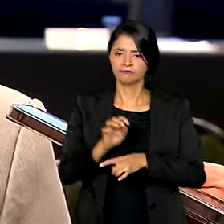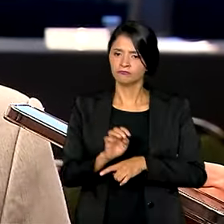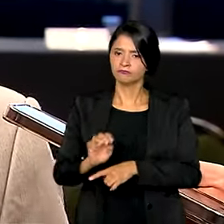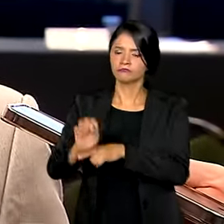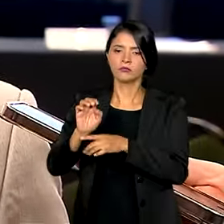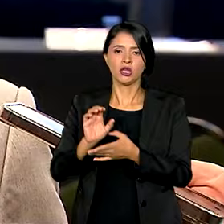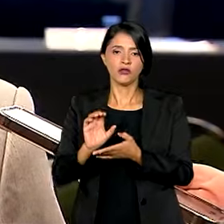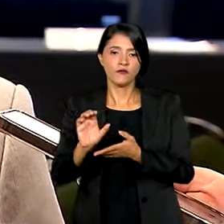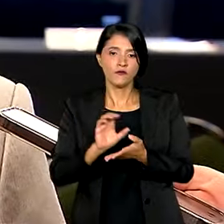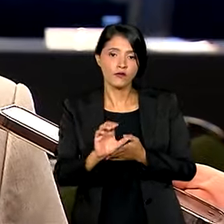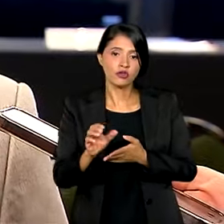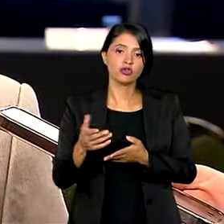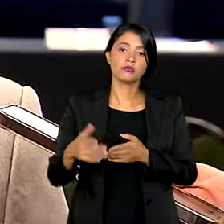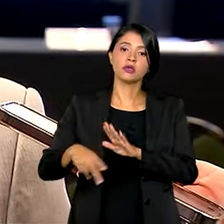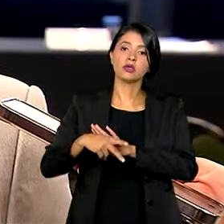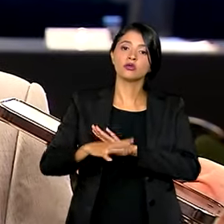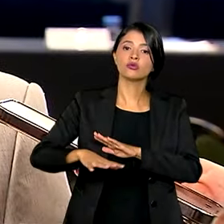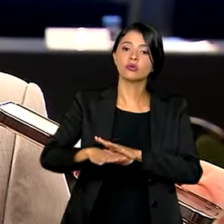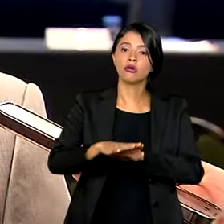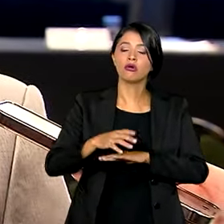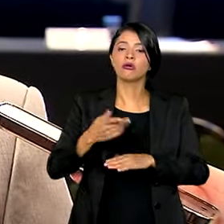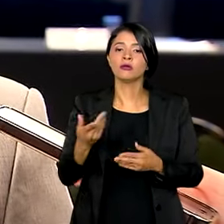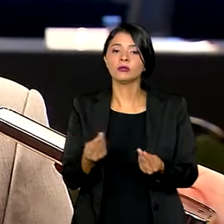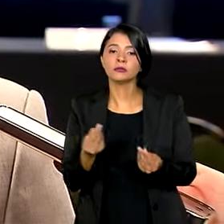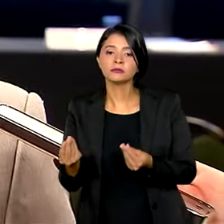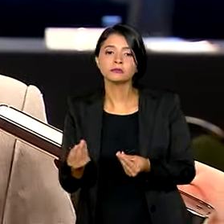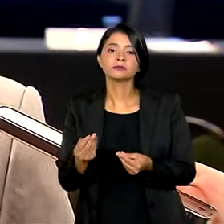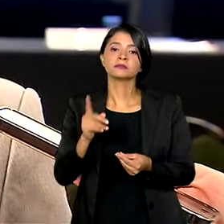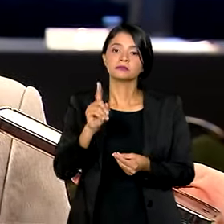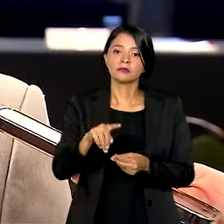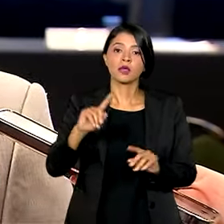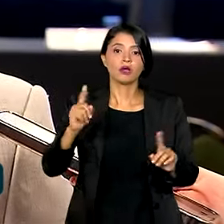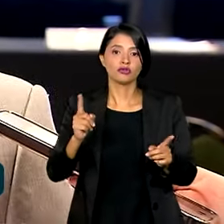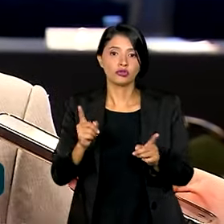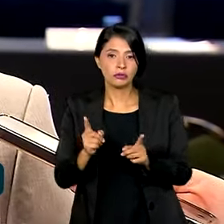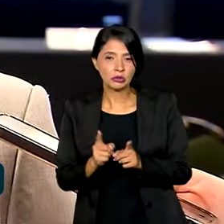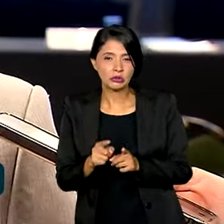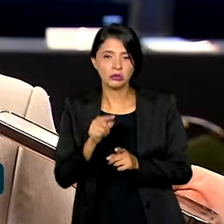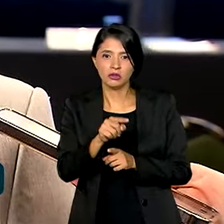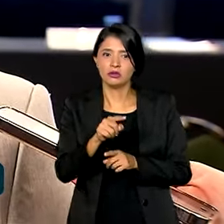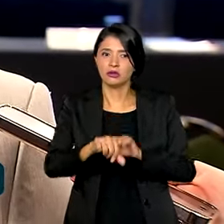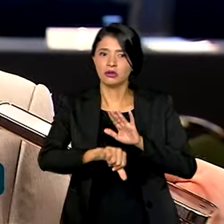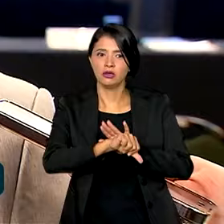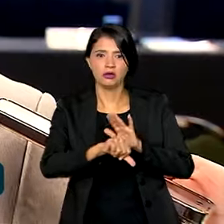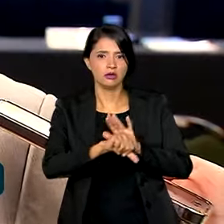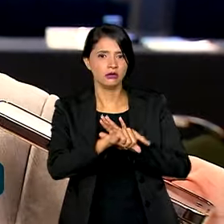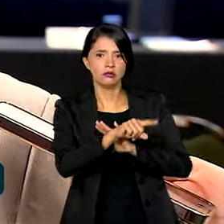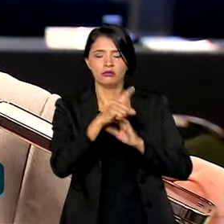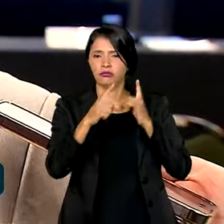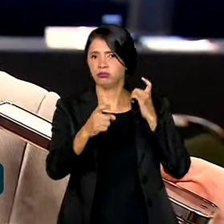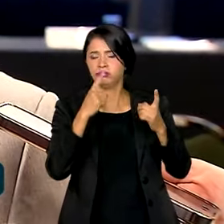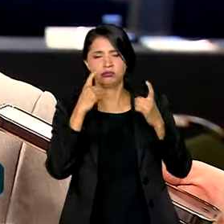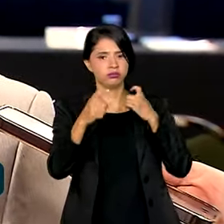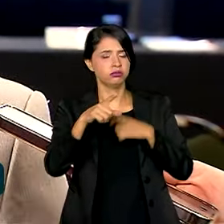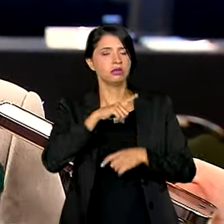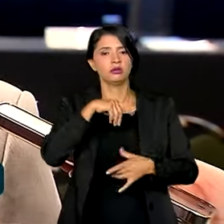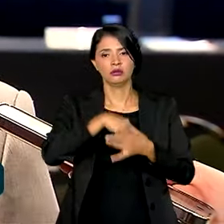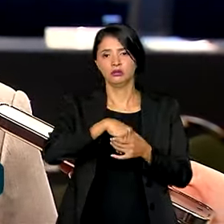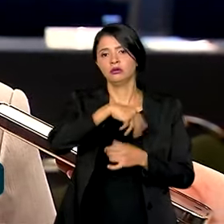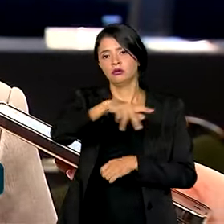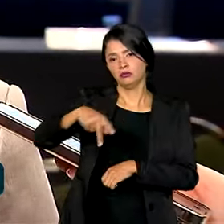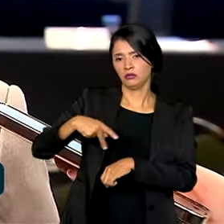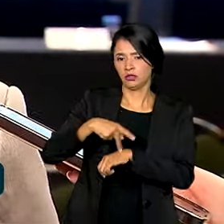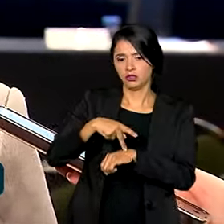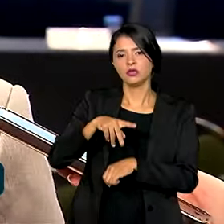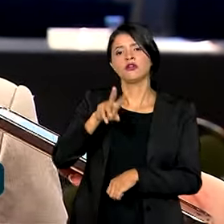de investimentos voltados a exatamente reduzir essa criminalidade violenta que há no país. Nós vamos